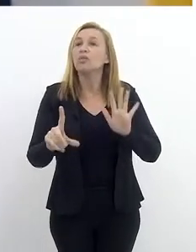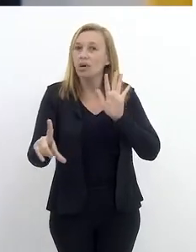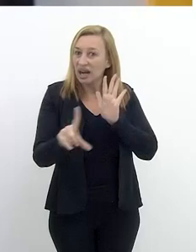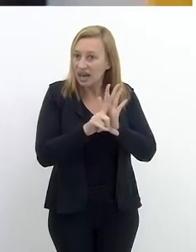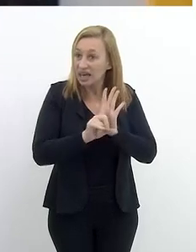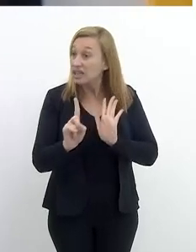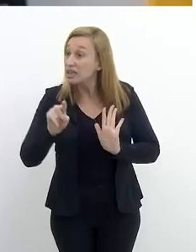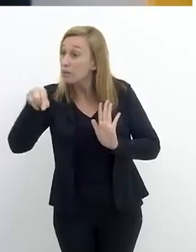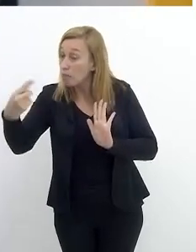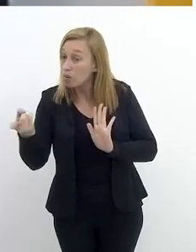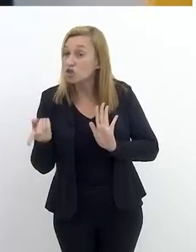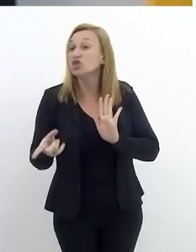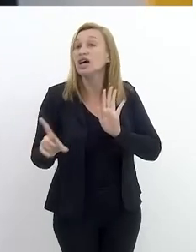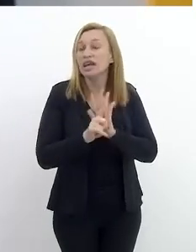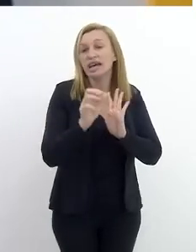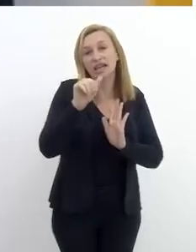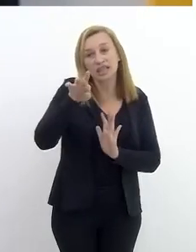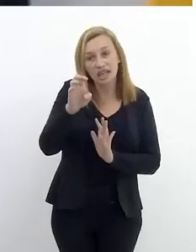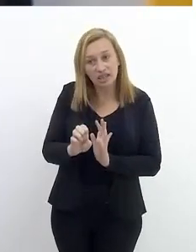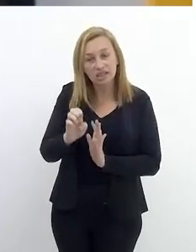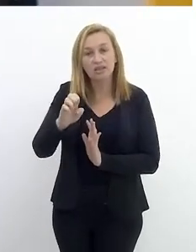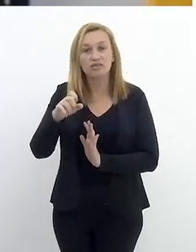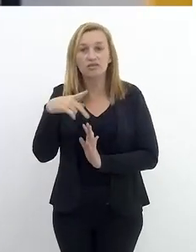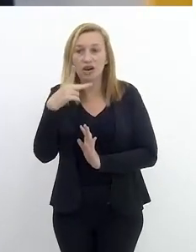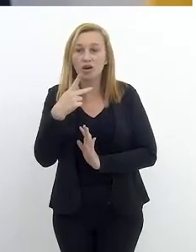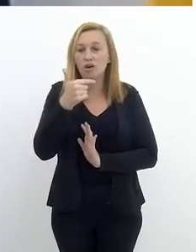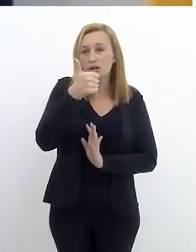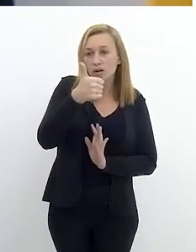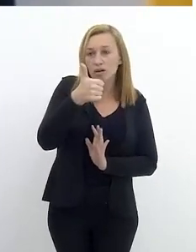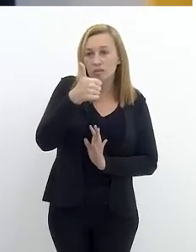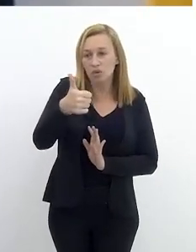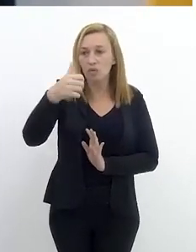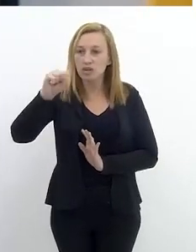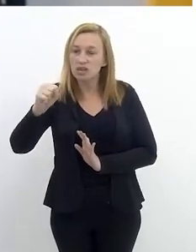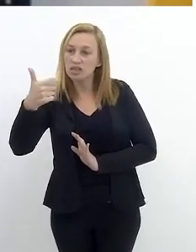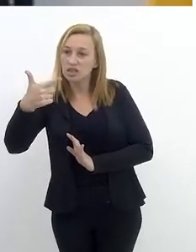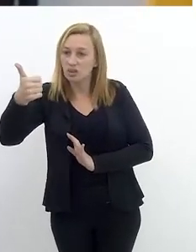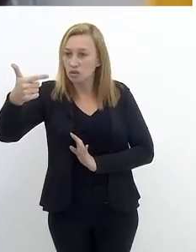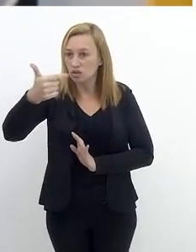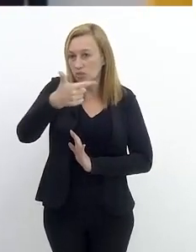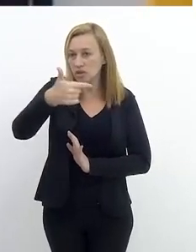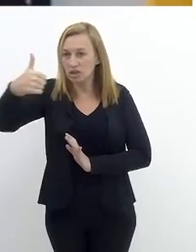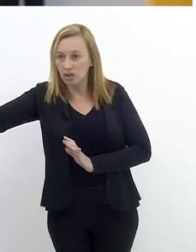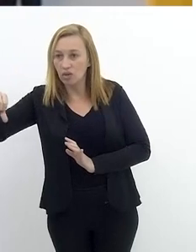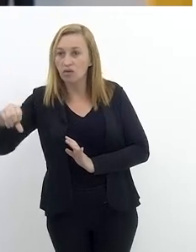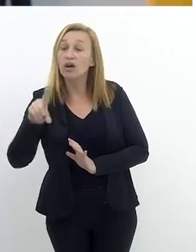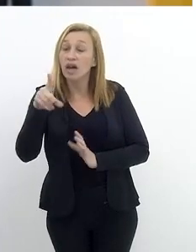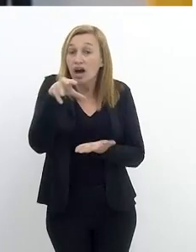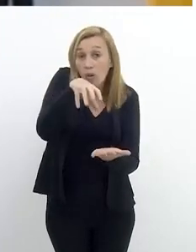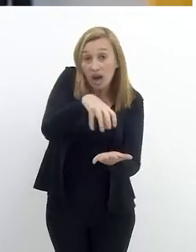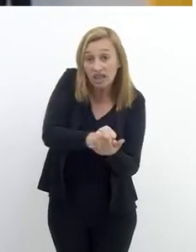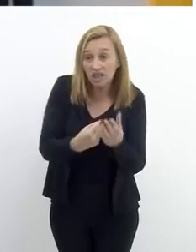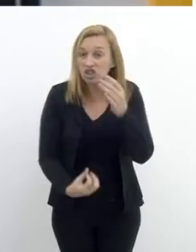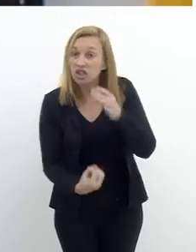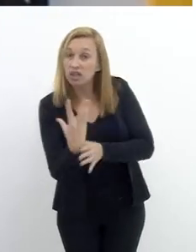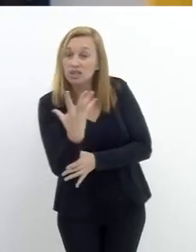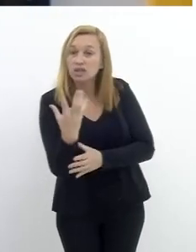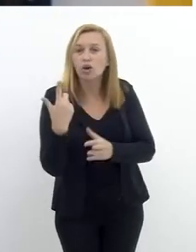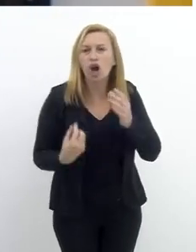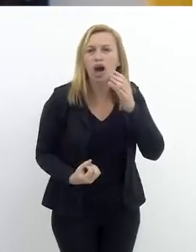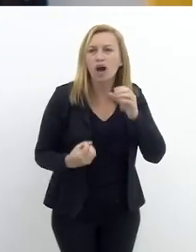que... Uma lei que vem depois da lei que a Adriane falou, que é a Lei 13.812, de 2019, determina a criação exatamente desse cadastro,